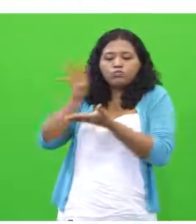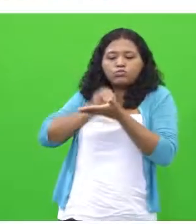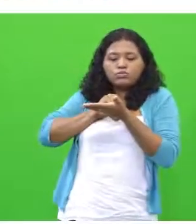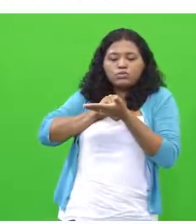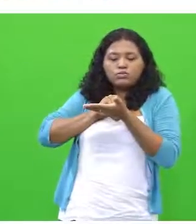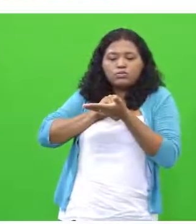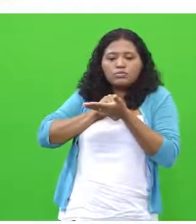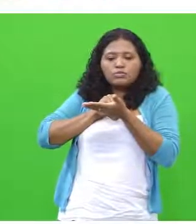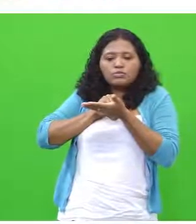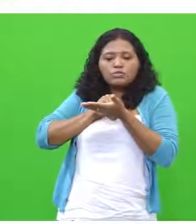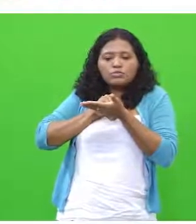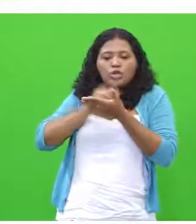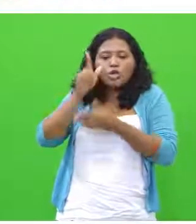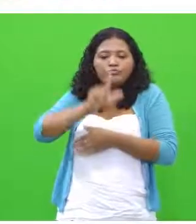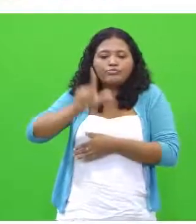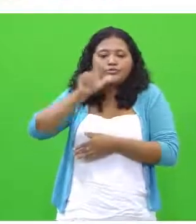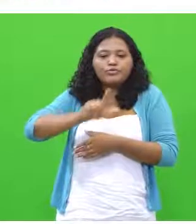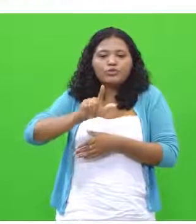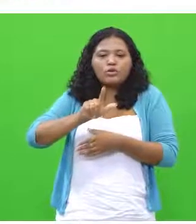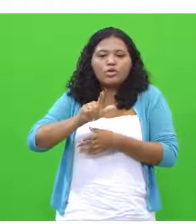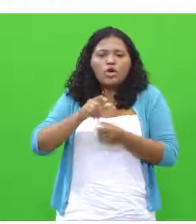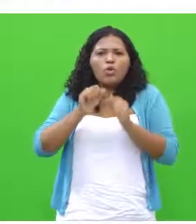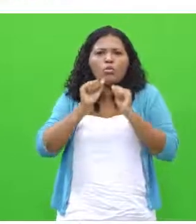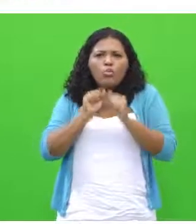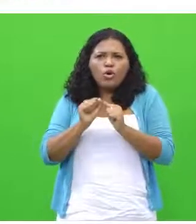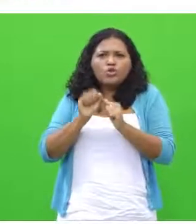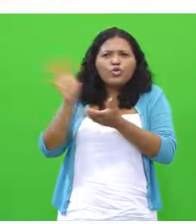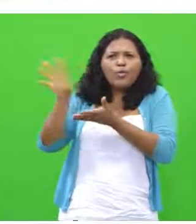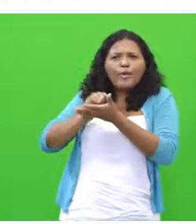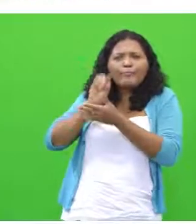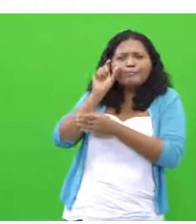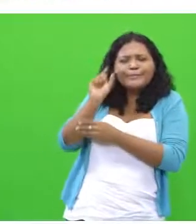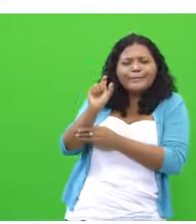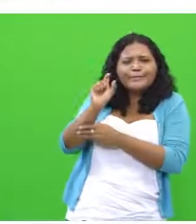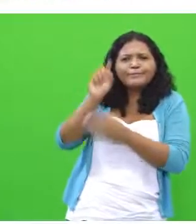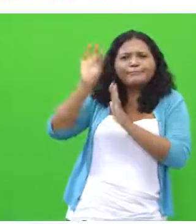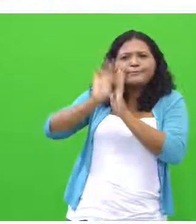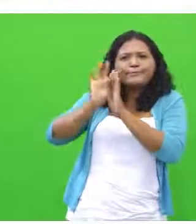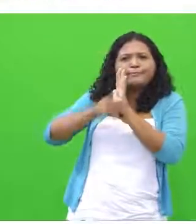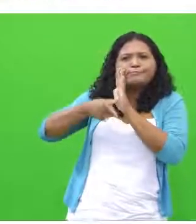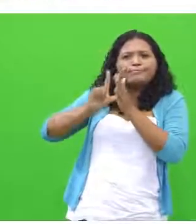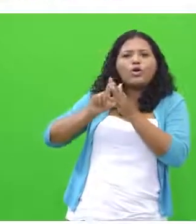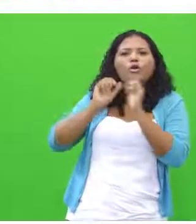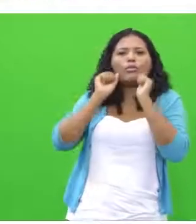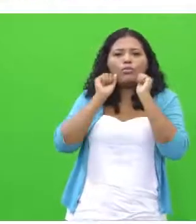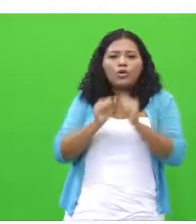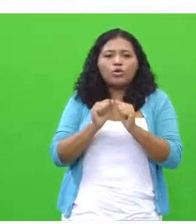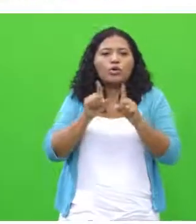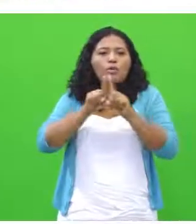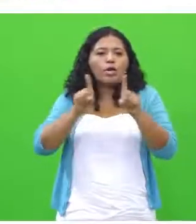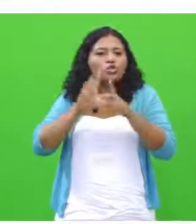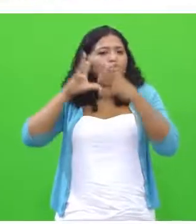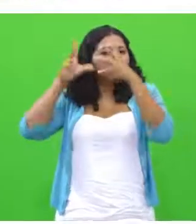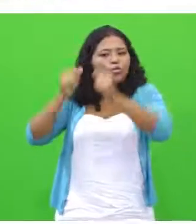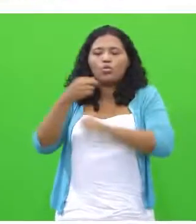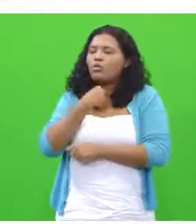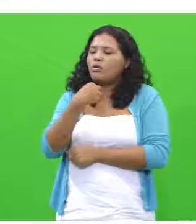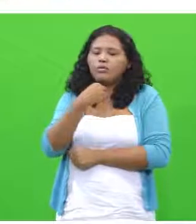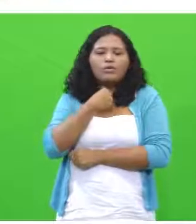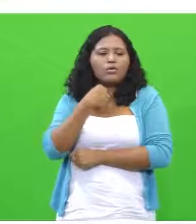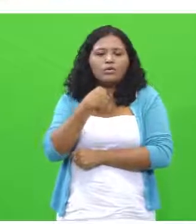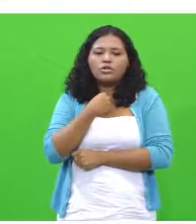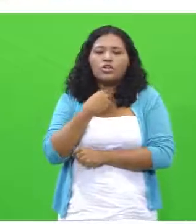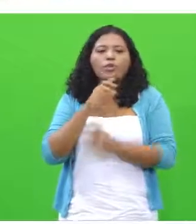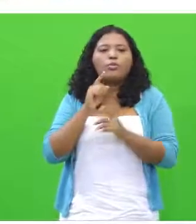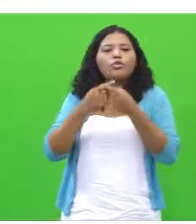Posso me apropriar de algum pedacinho? Pode, mas não copiando literalmente. Por quê? Se você